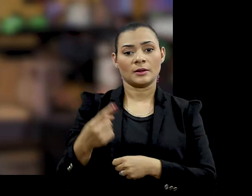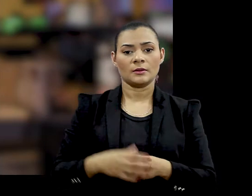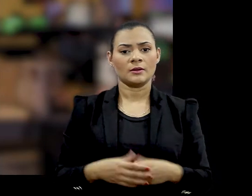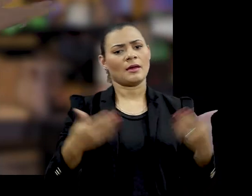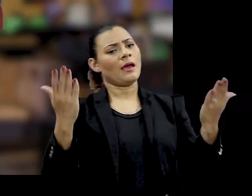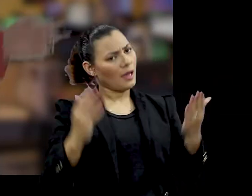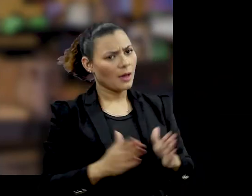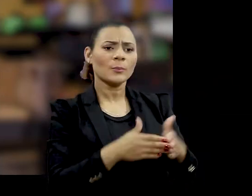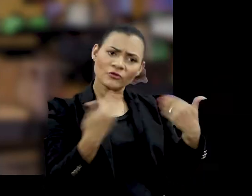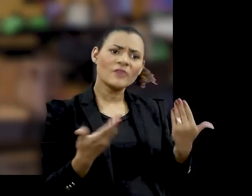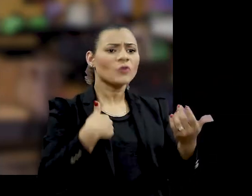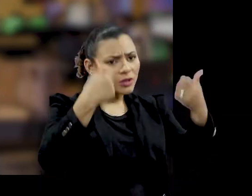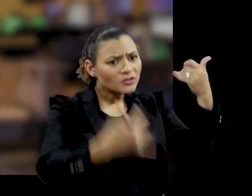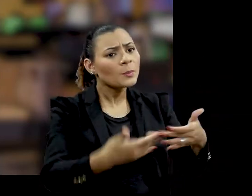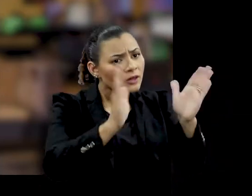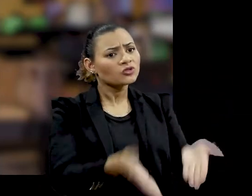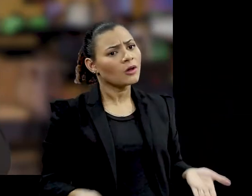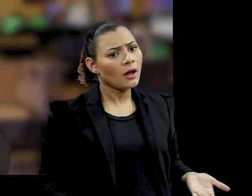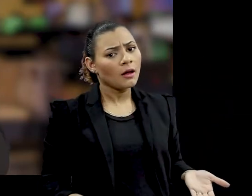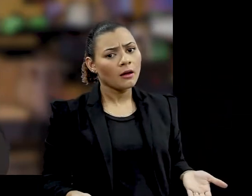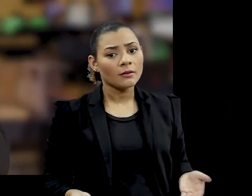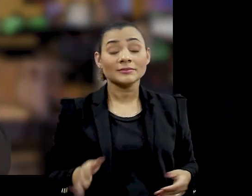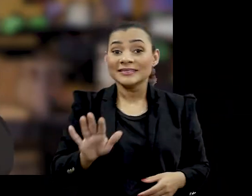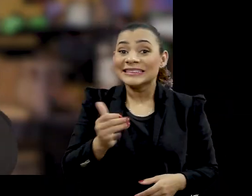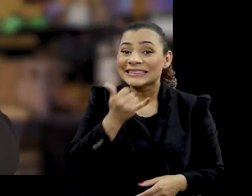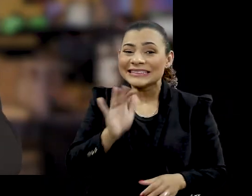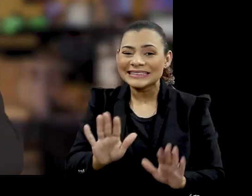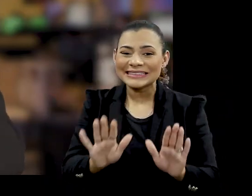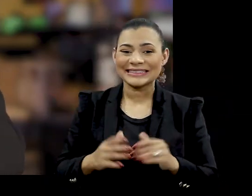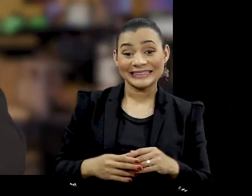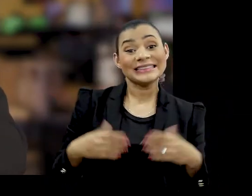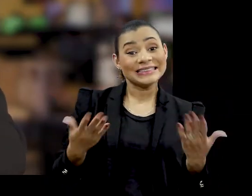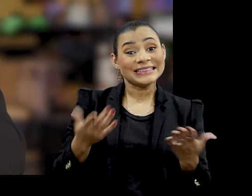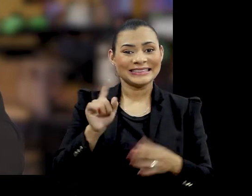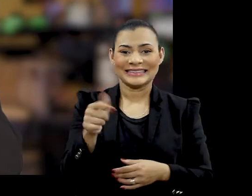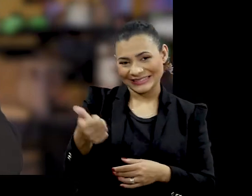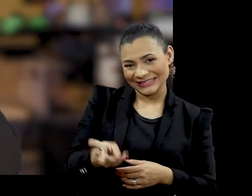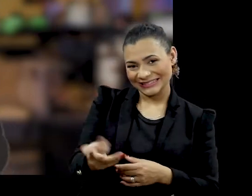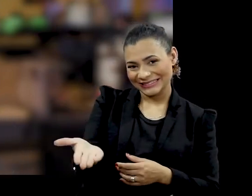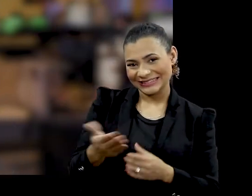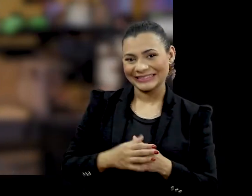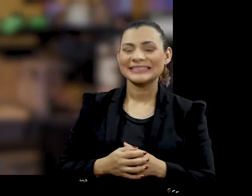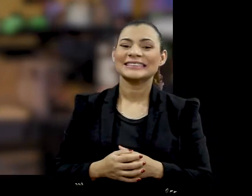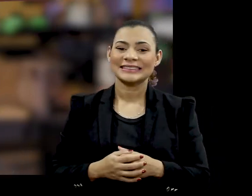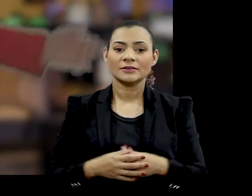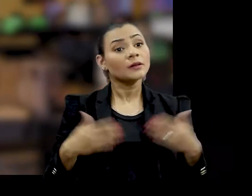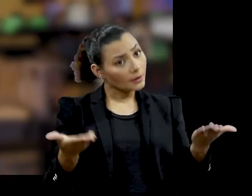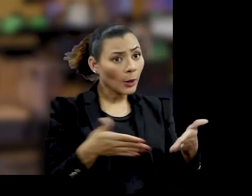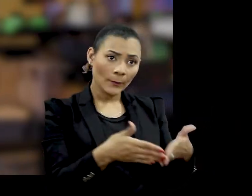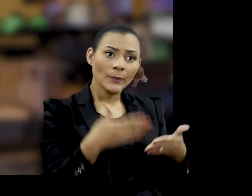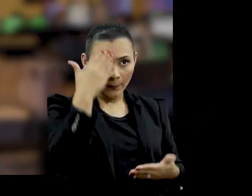Ô, eu é que estava falando sobre isso? É, é, bom, toca daí, meteorologista